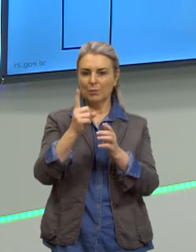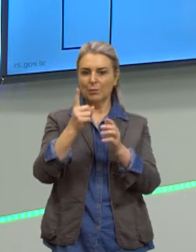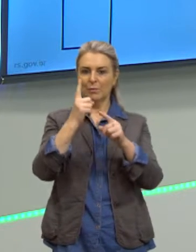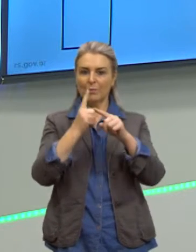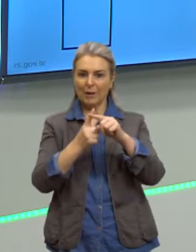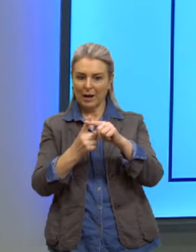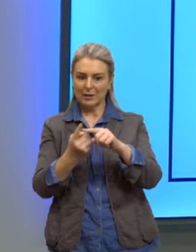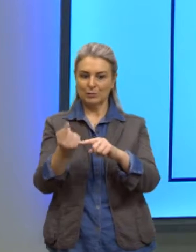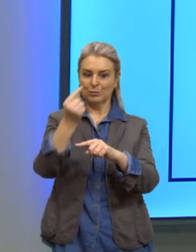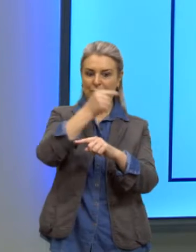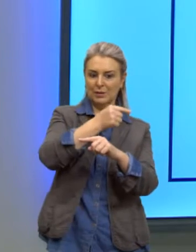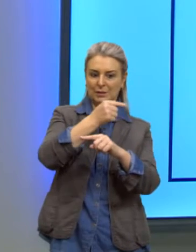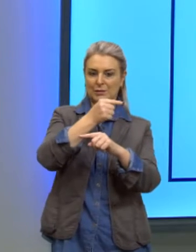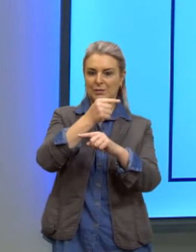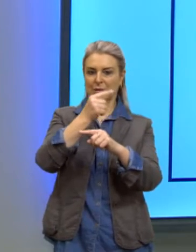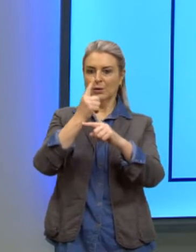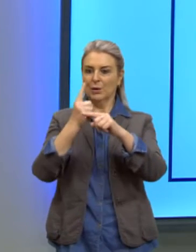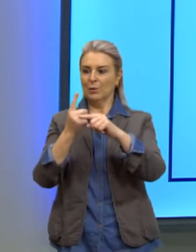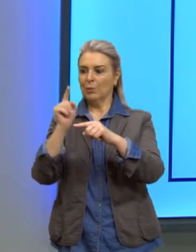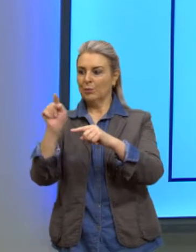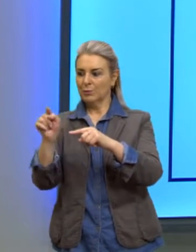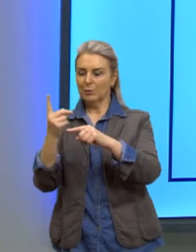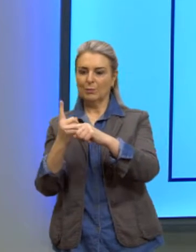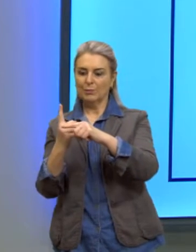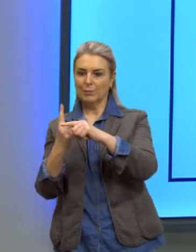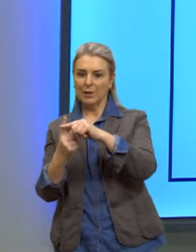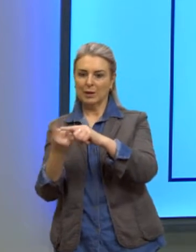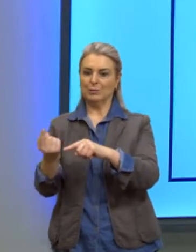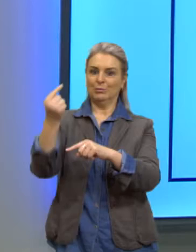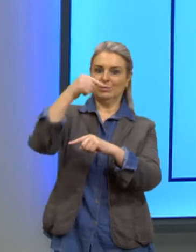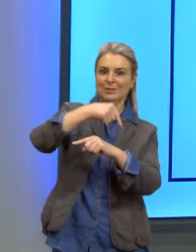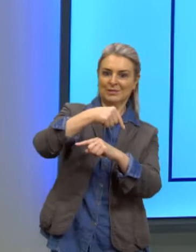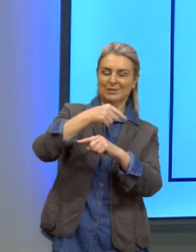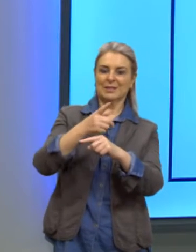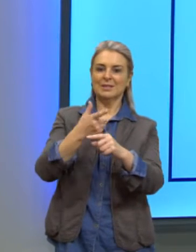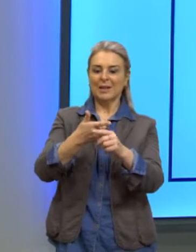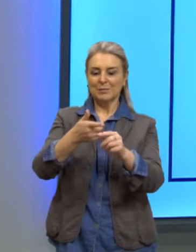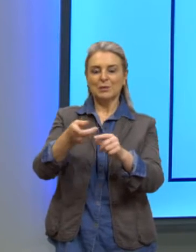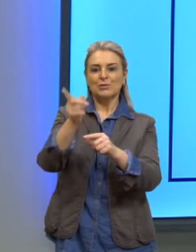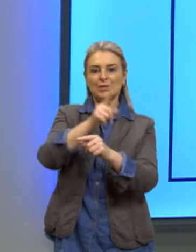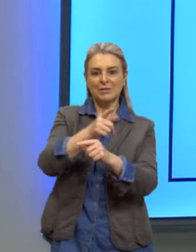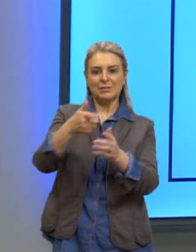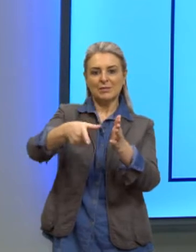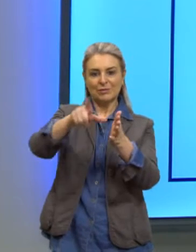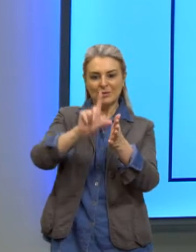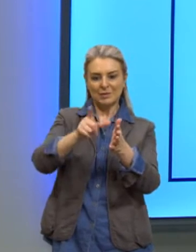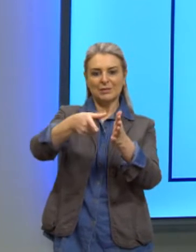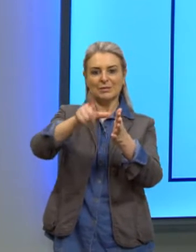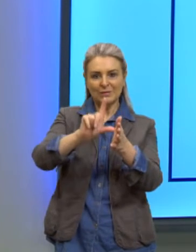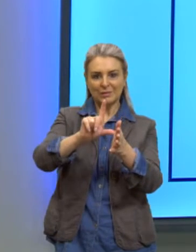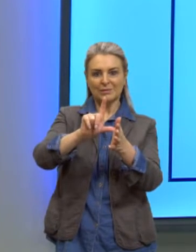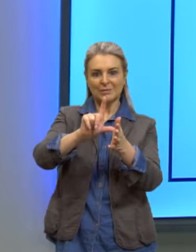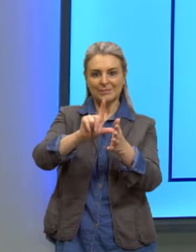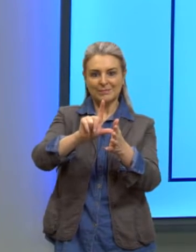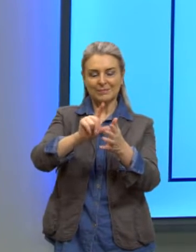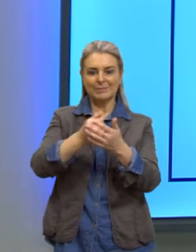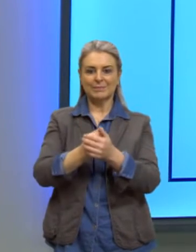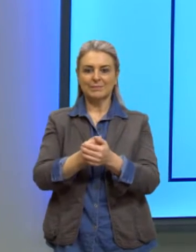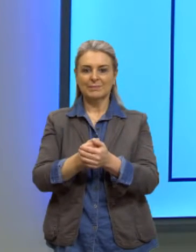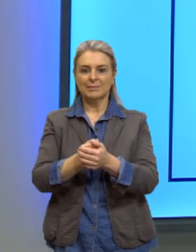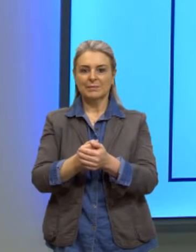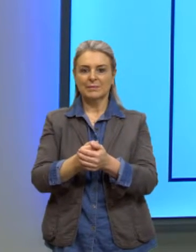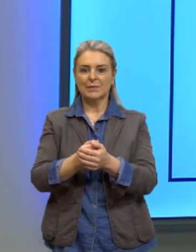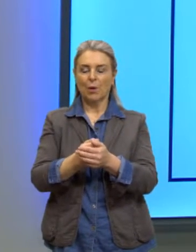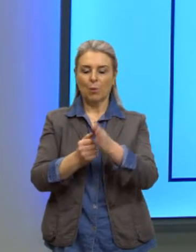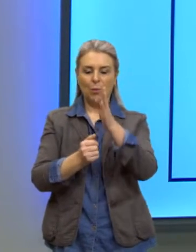é uma sequência também que tem uma razão, e a razão entre o zero e o um é um, entre o um e o dois é um. Certo? Então, esse